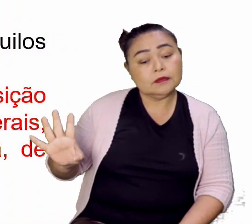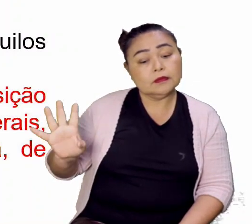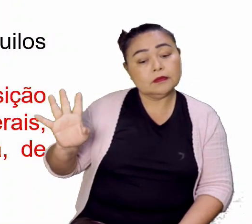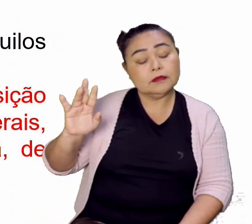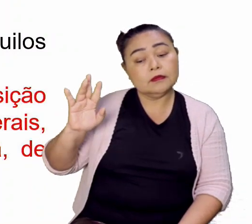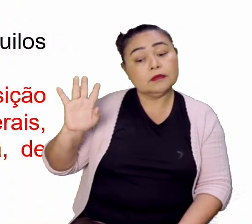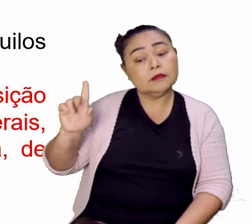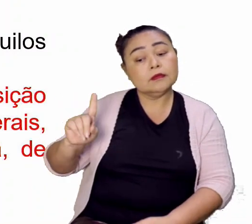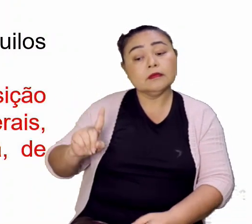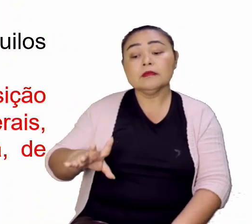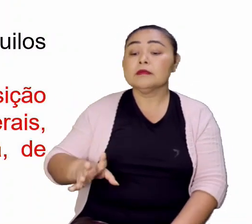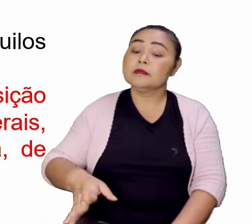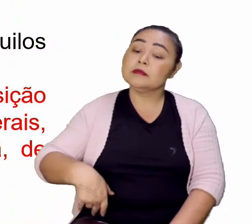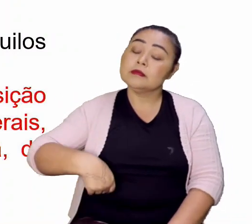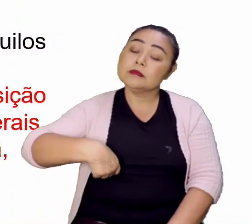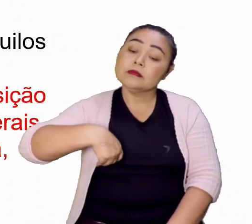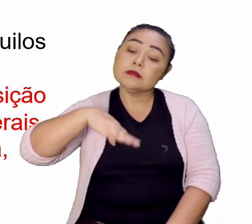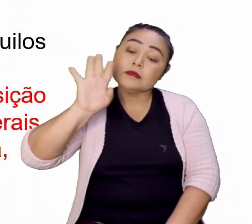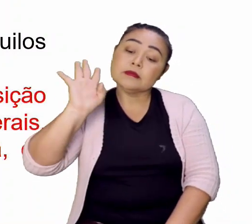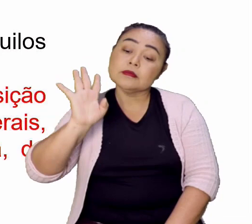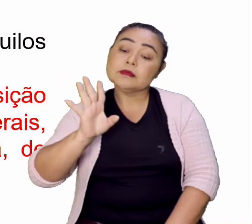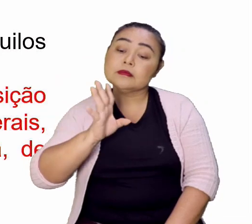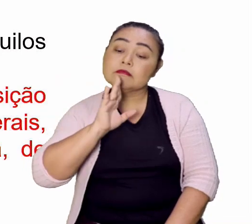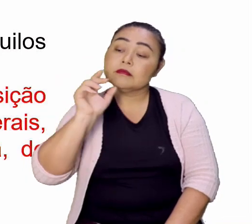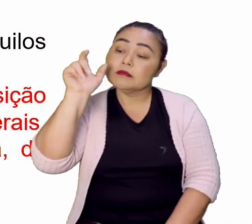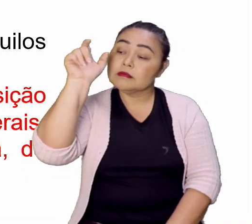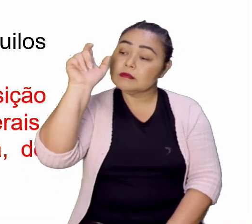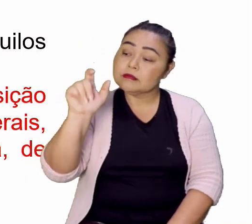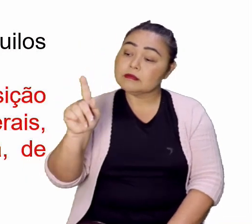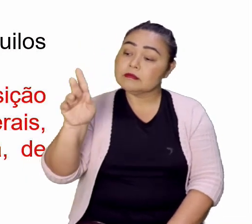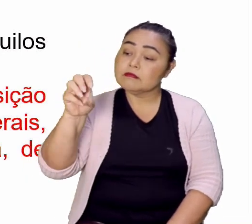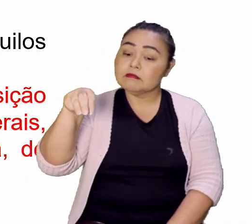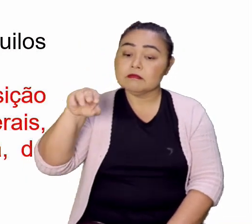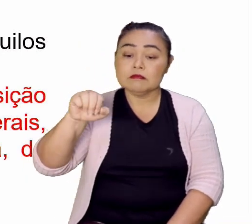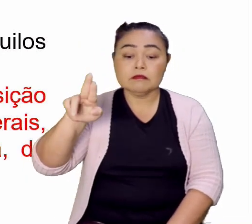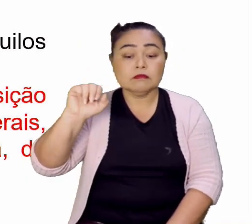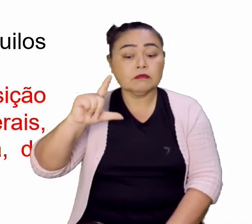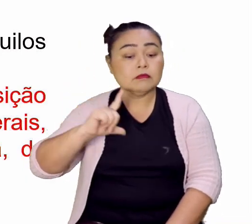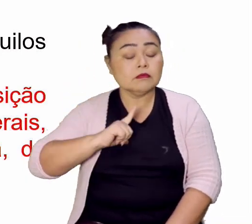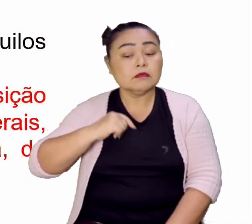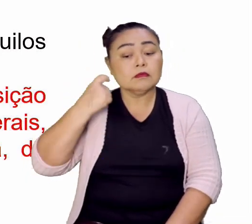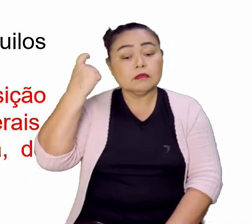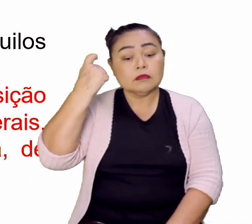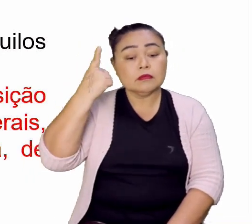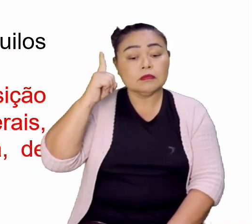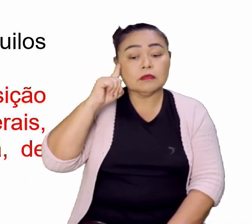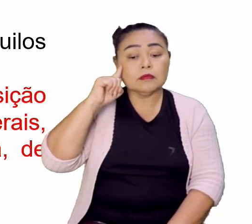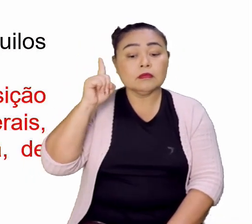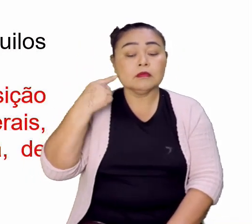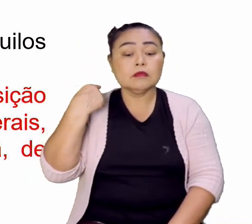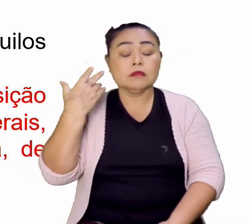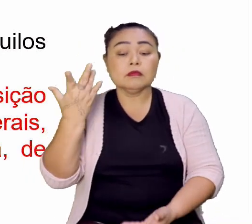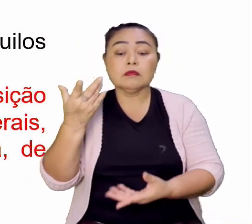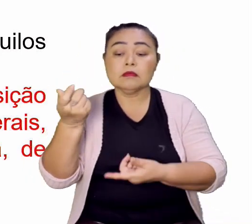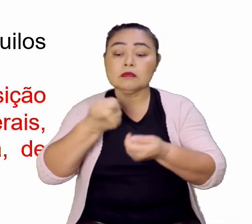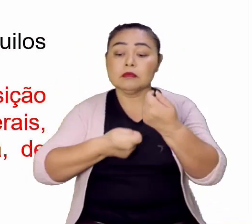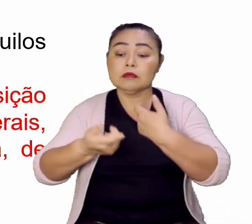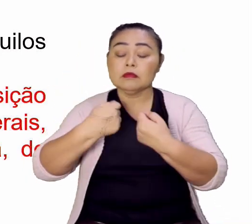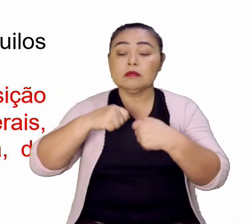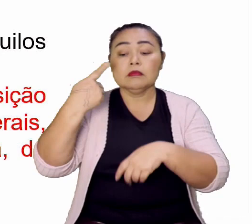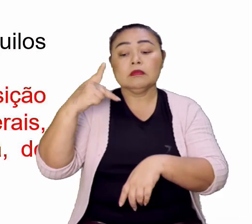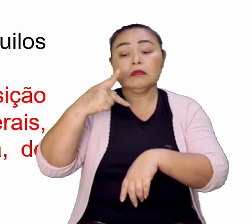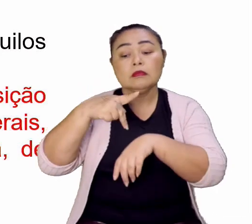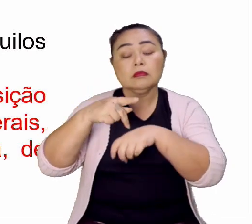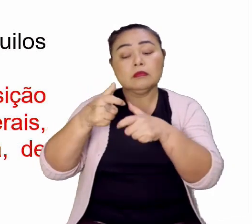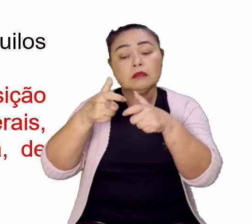Mais conhecido como Marquês de Paul Baal, este super-ministro teve como grande preocupação a modernizar a administração pública de seu país e